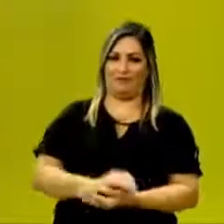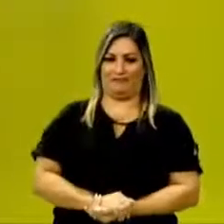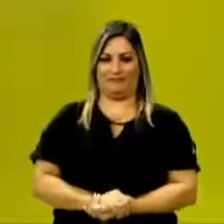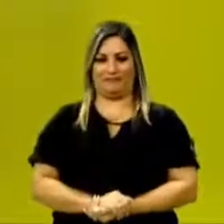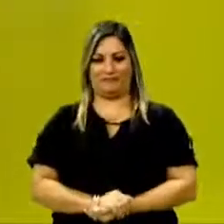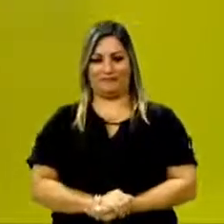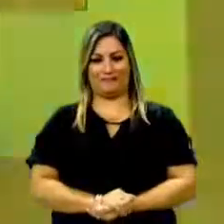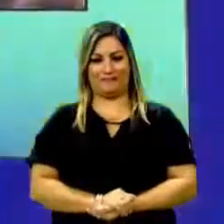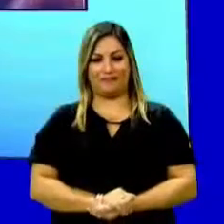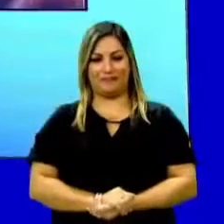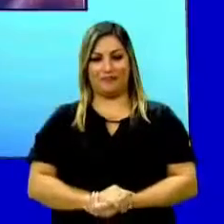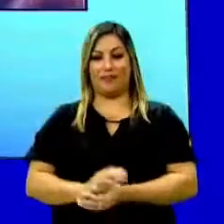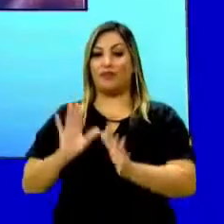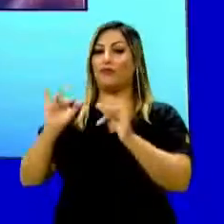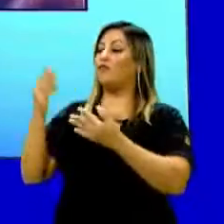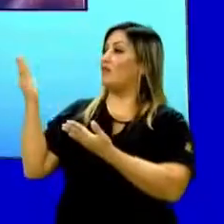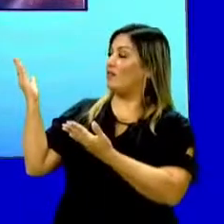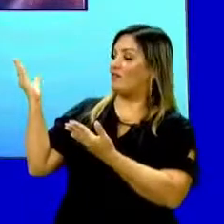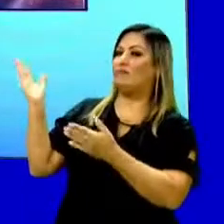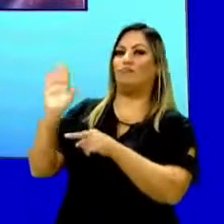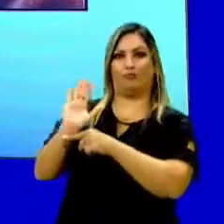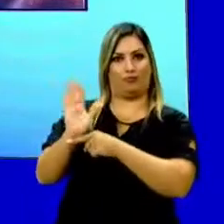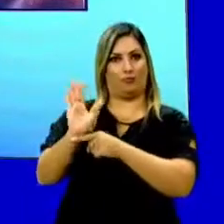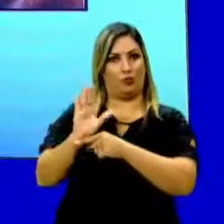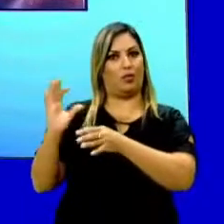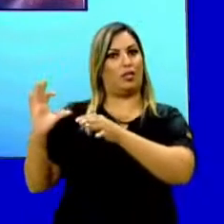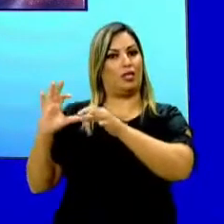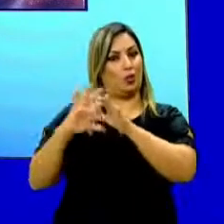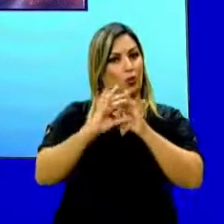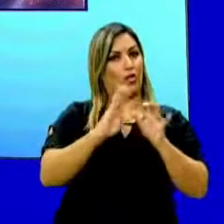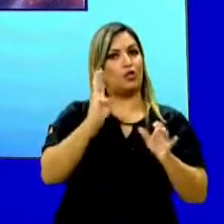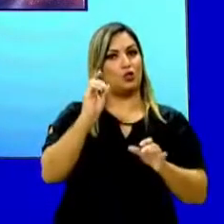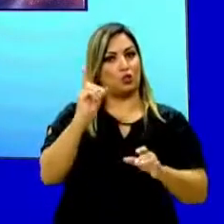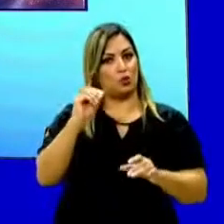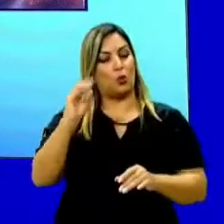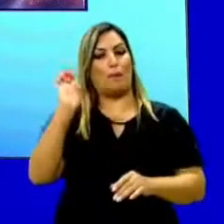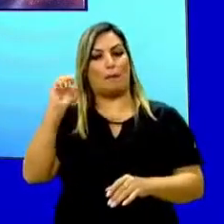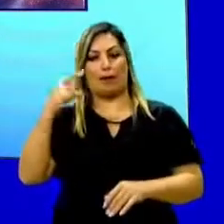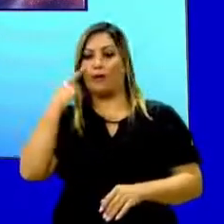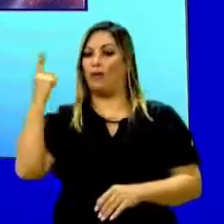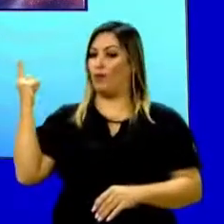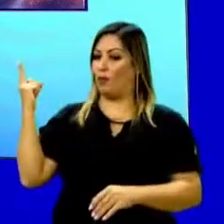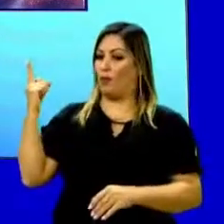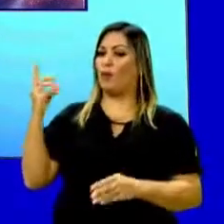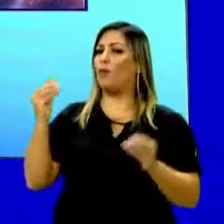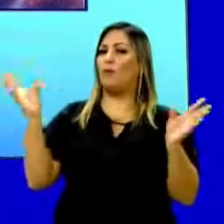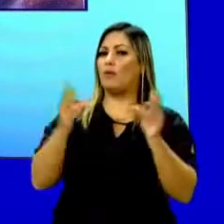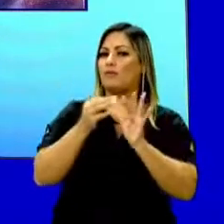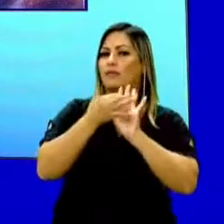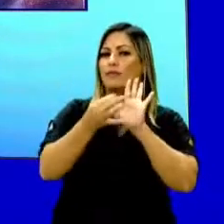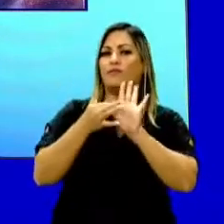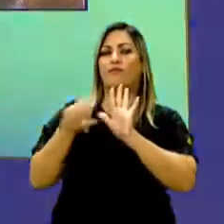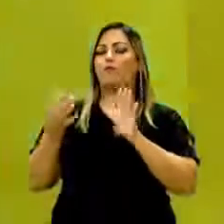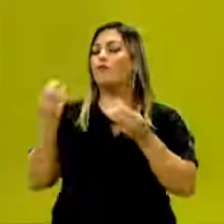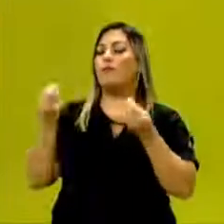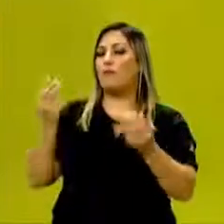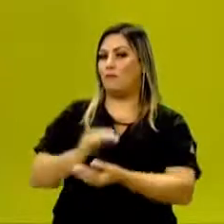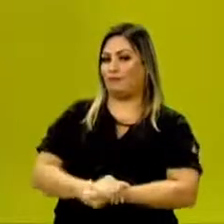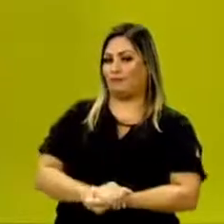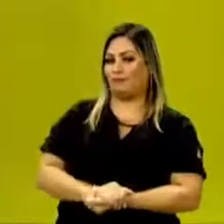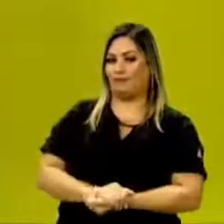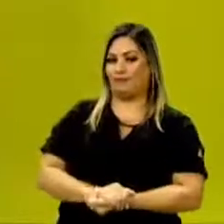E, finalmente, A Corrente do Bem. Como que ficaria, então, a resenha desse filme? Vamos ver?